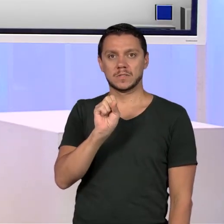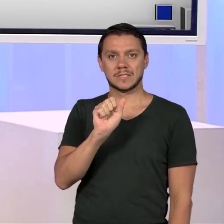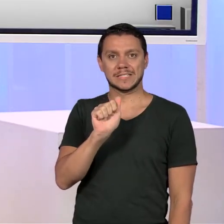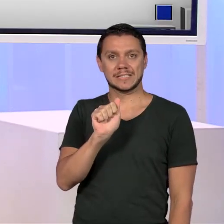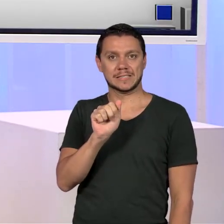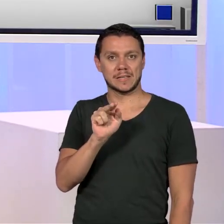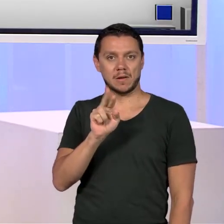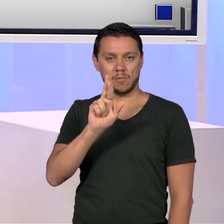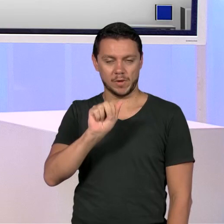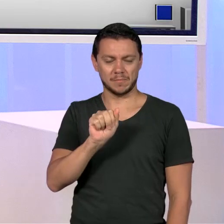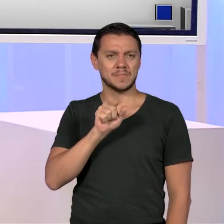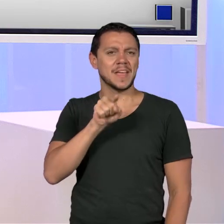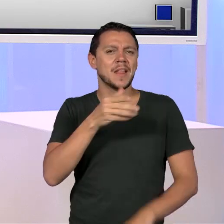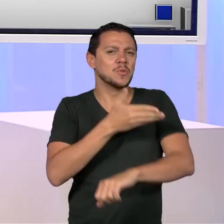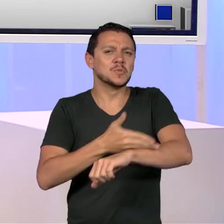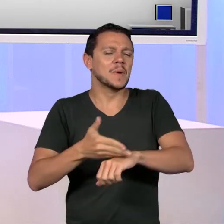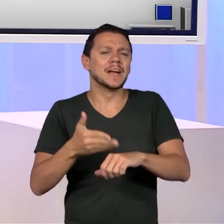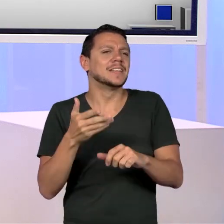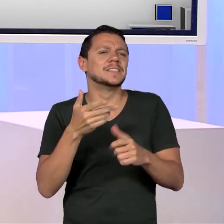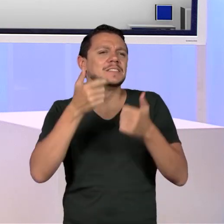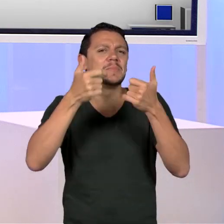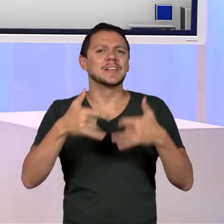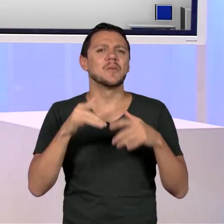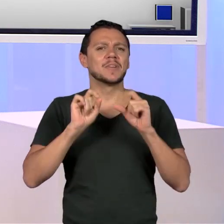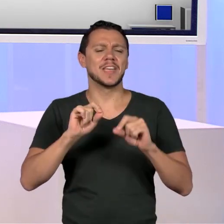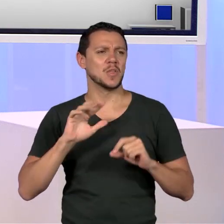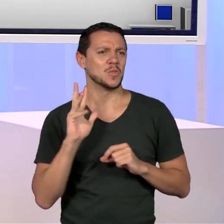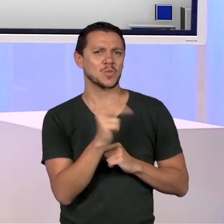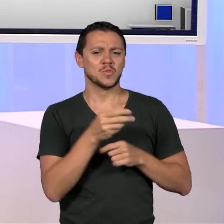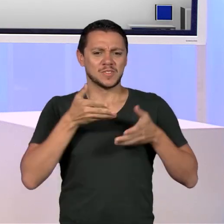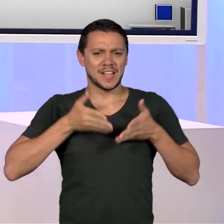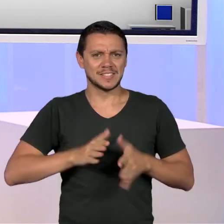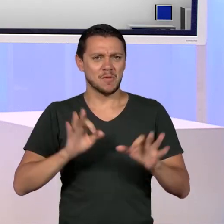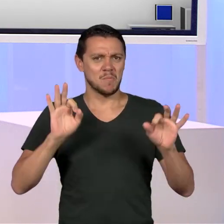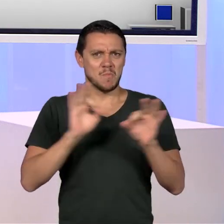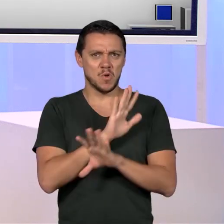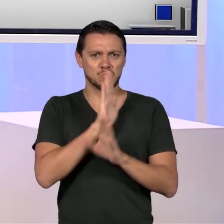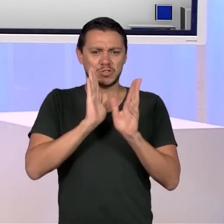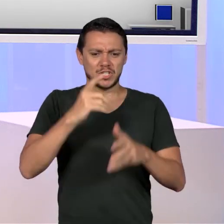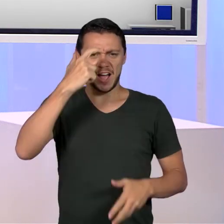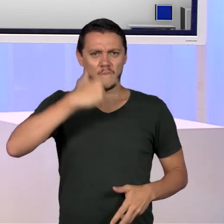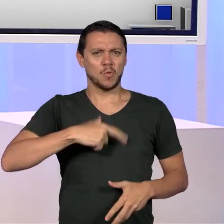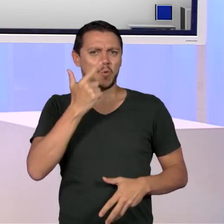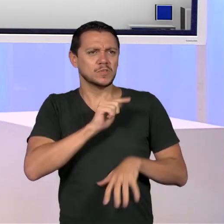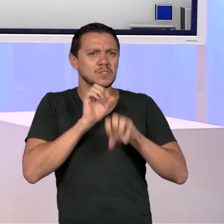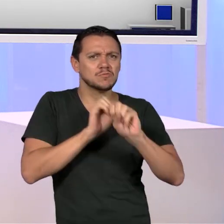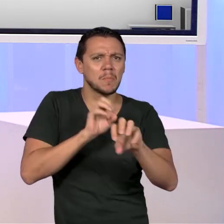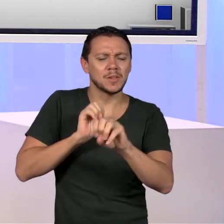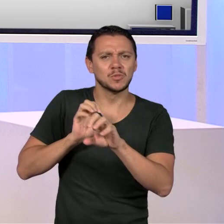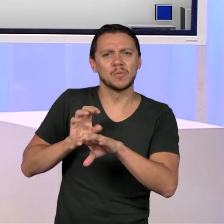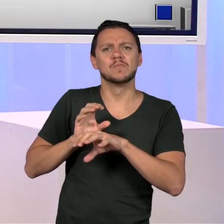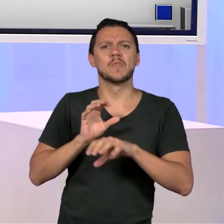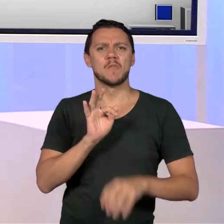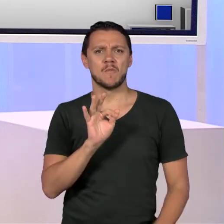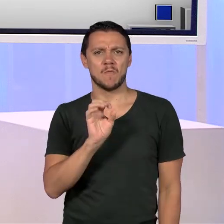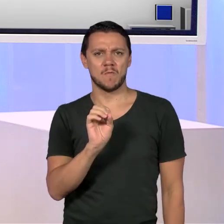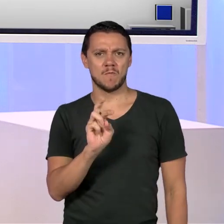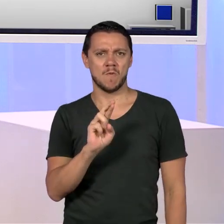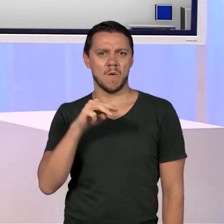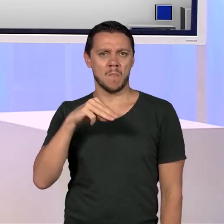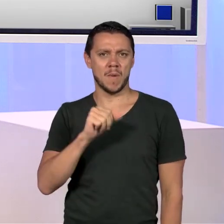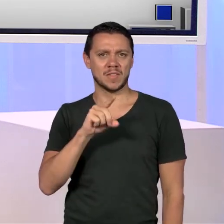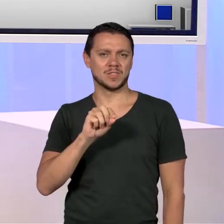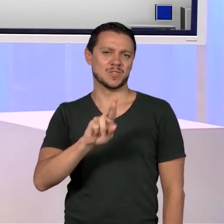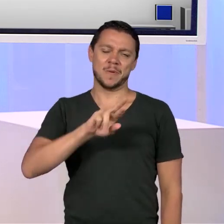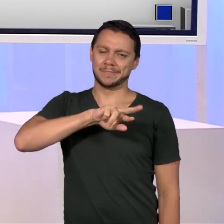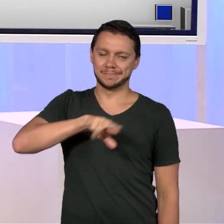nasce formador, que às vezes a gente é professor e de repente se torna formador. E a gente leva um